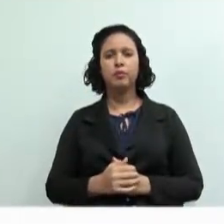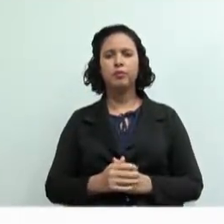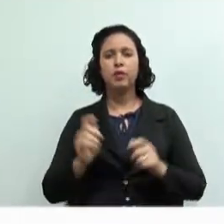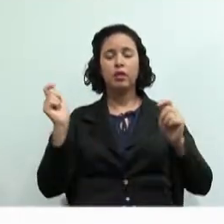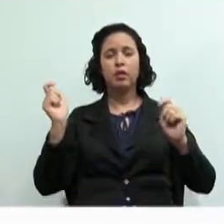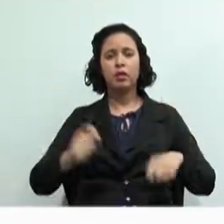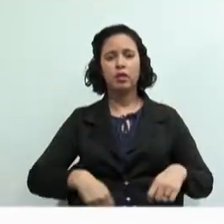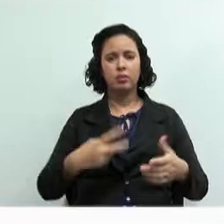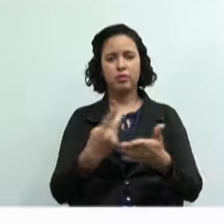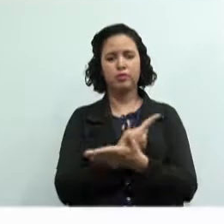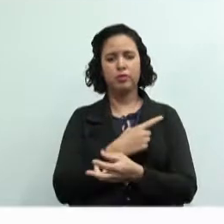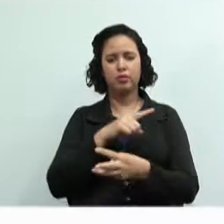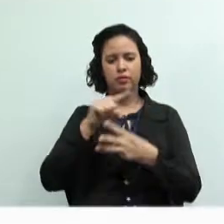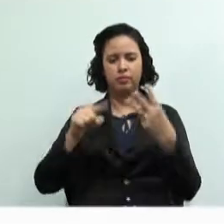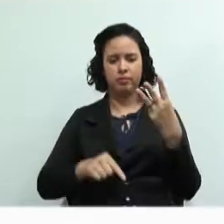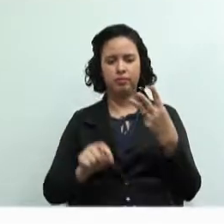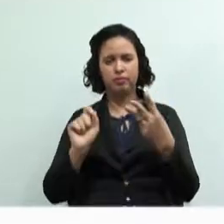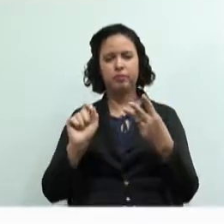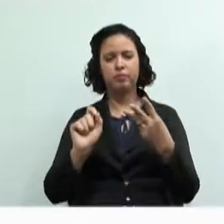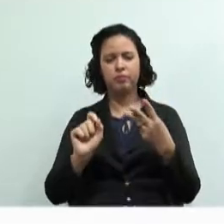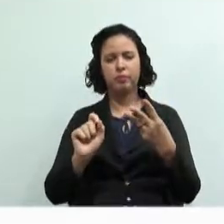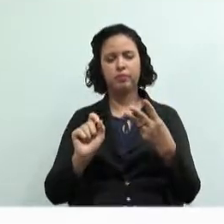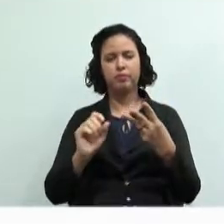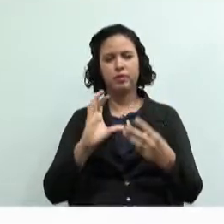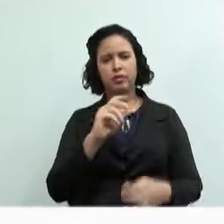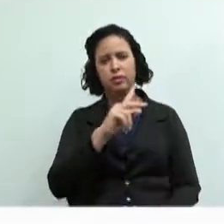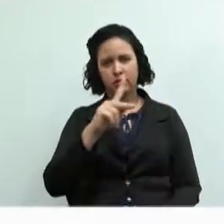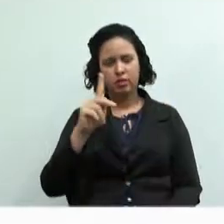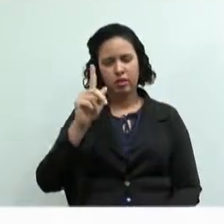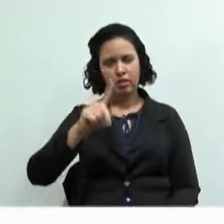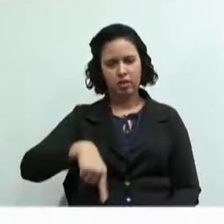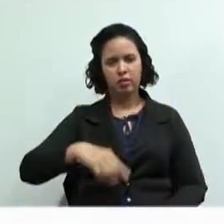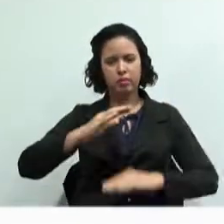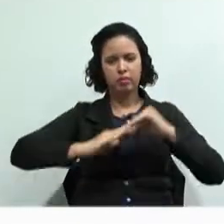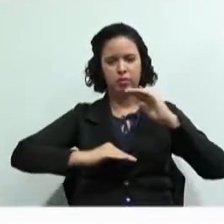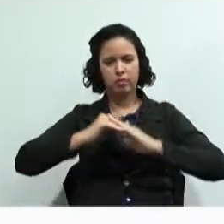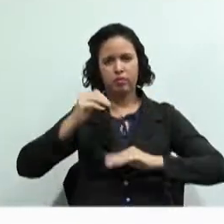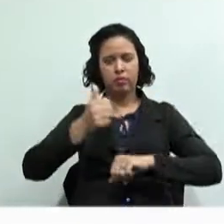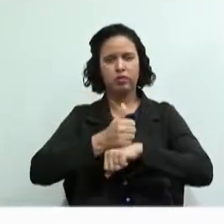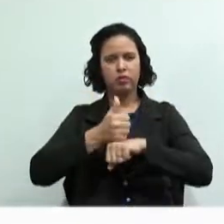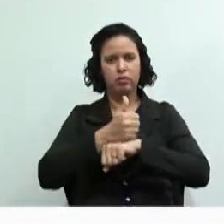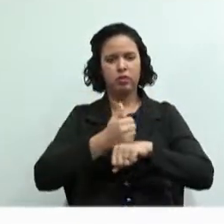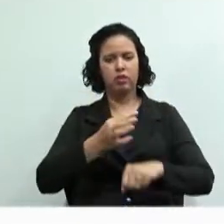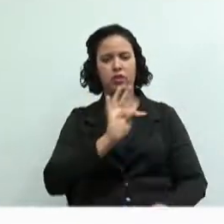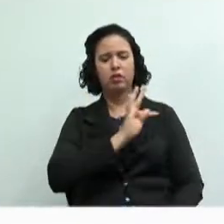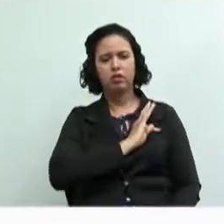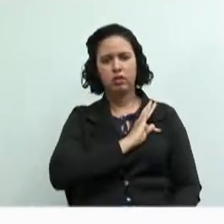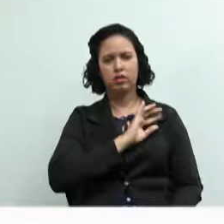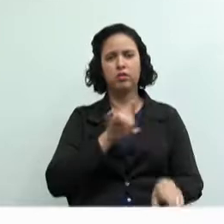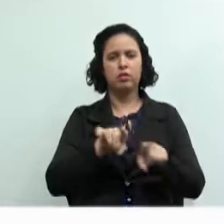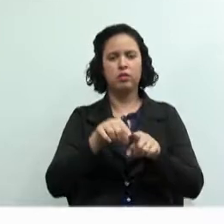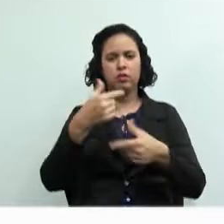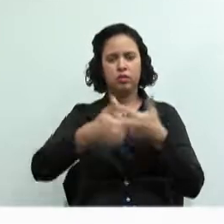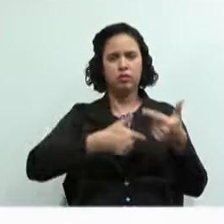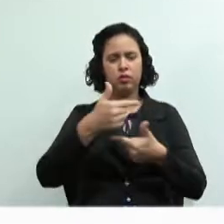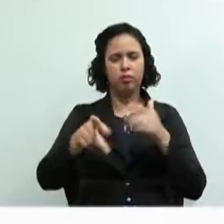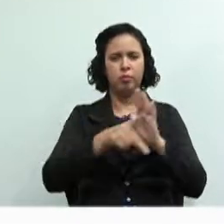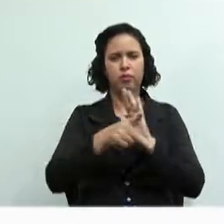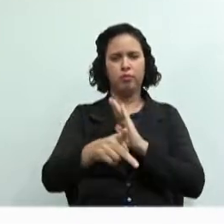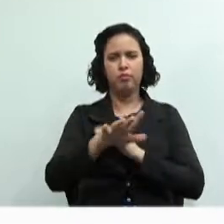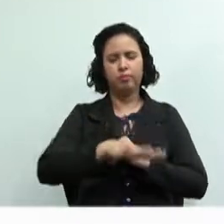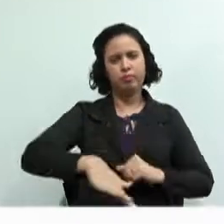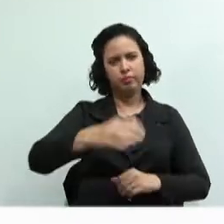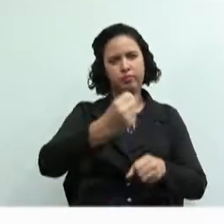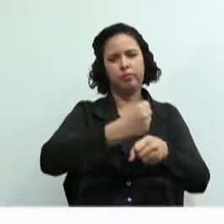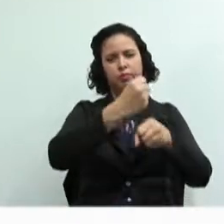ocorrer de três formas. A cooperativa é formada por profissionais, técnicos e trabalhadores da construção civil,